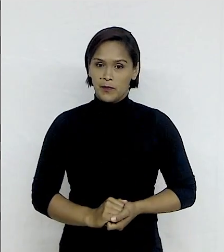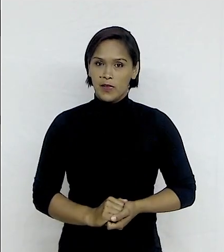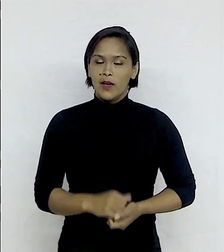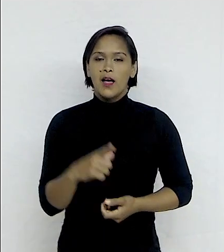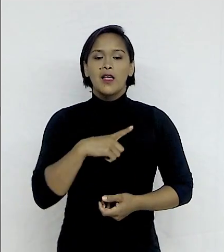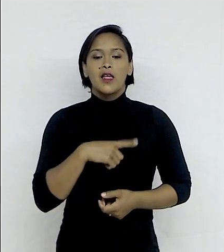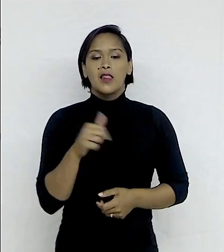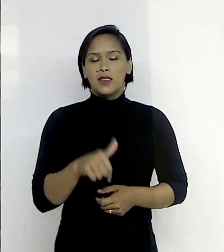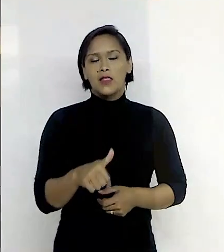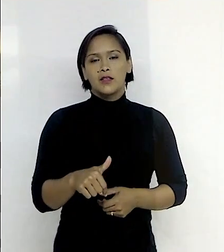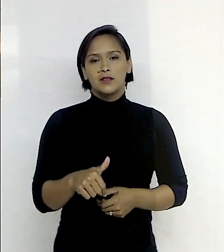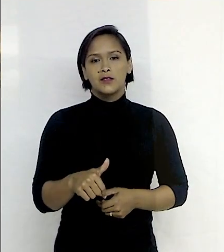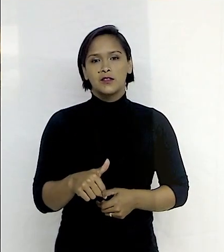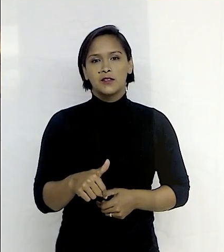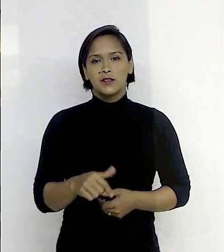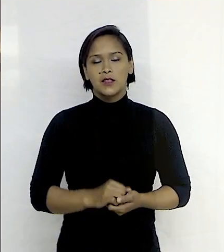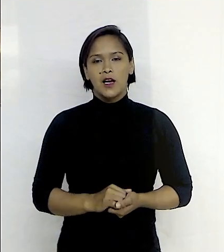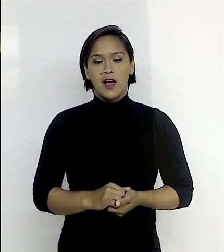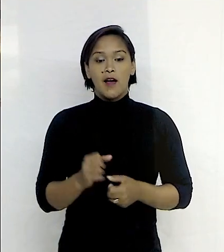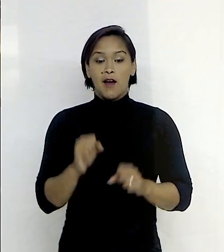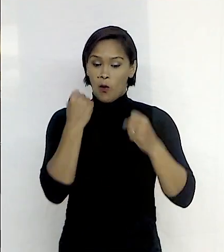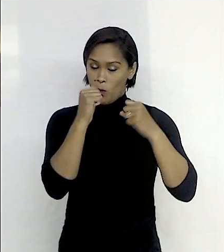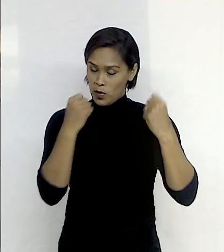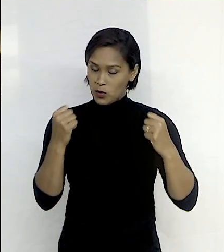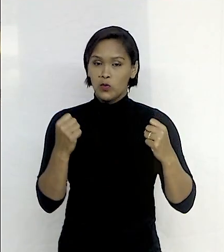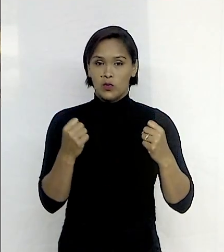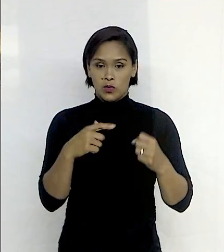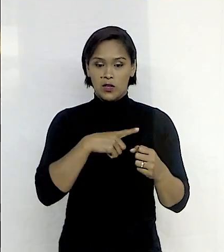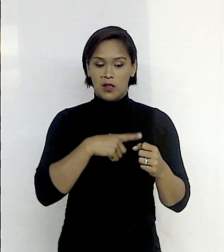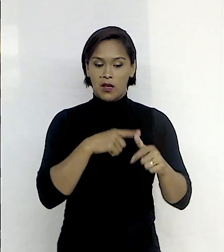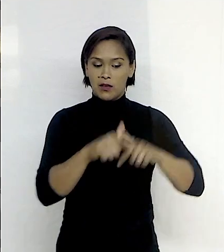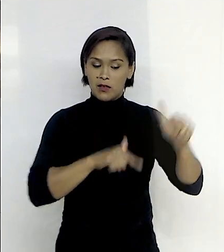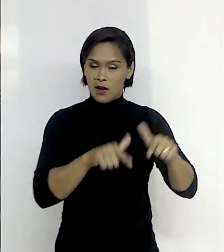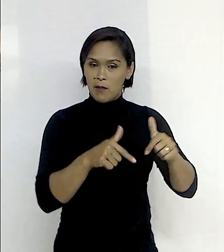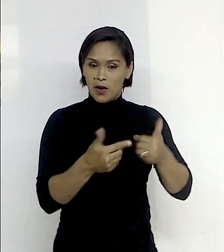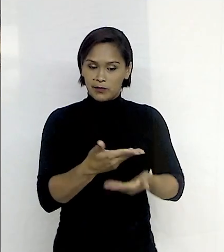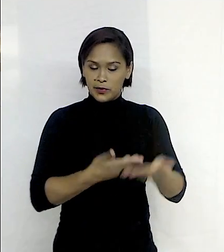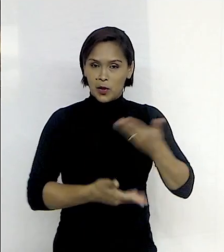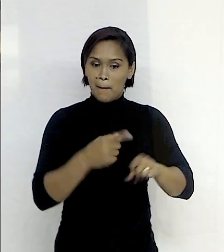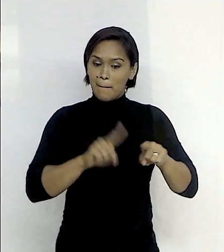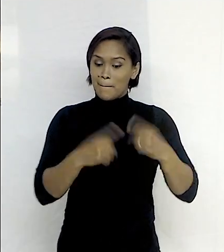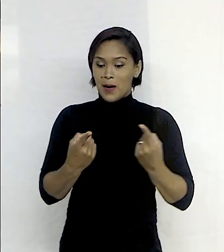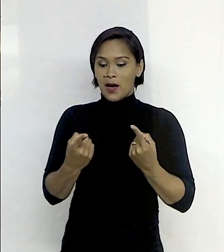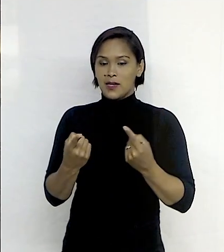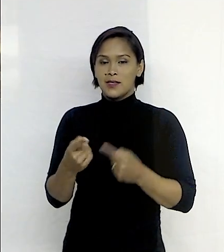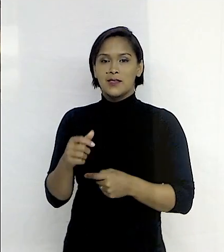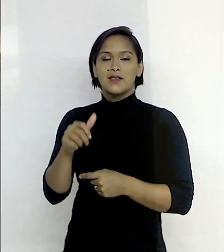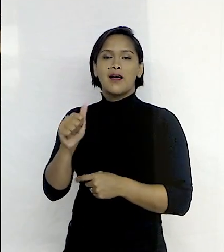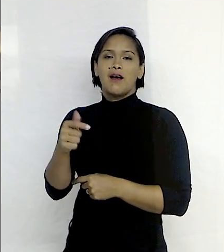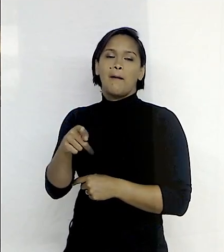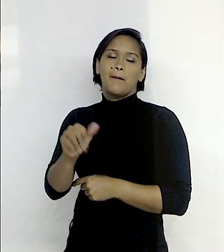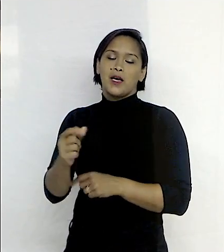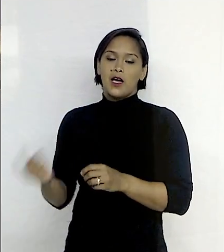enfoque em indústrias e serviços. Mas a Apex está voltada para todos os setores.